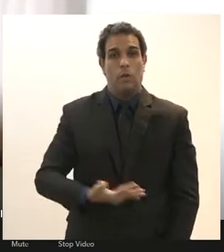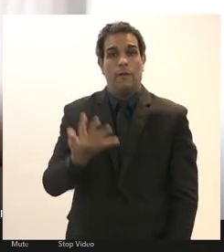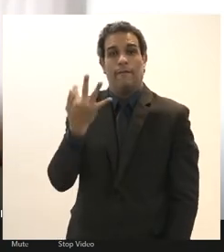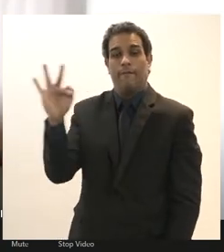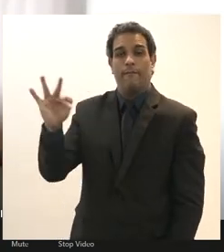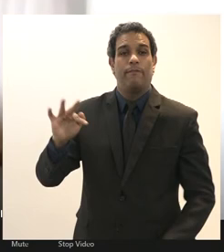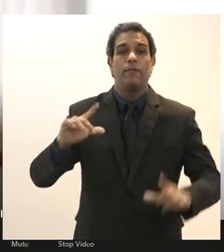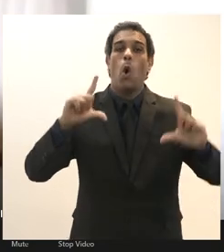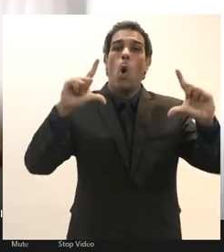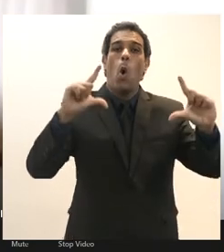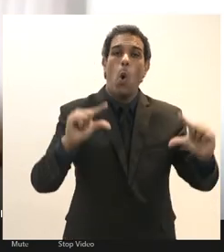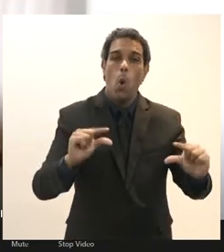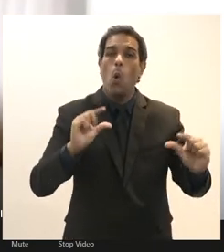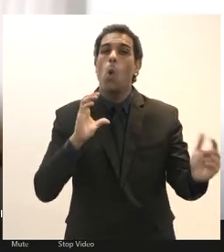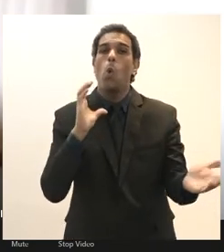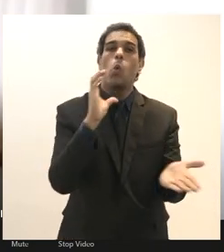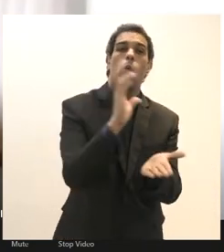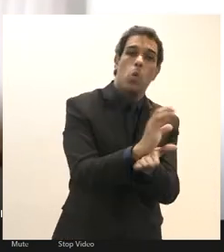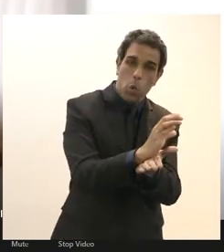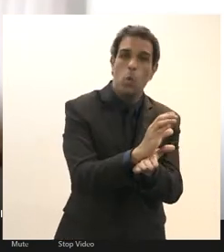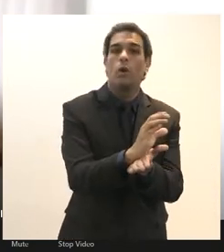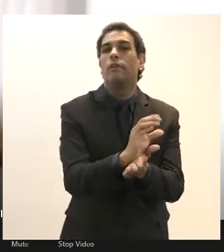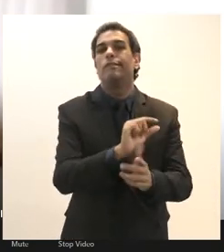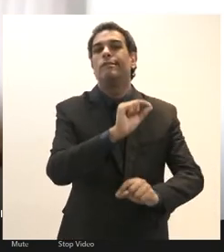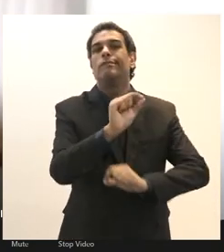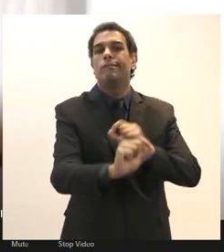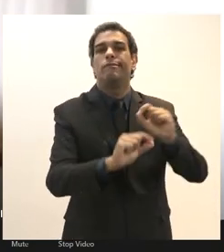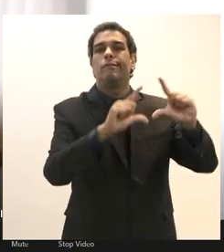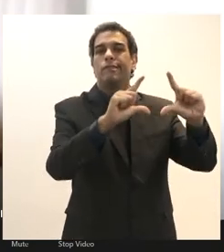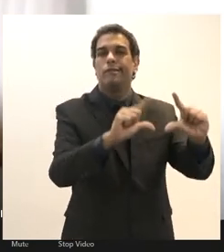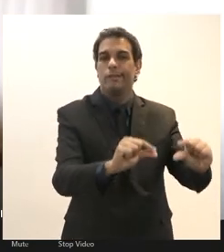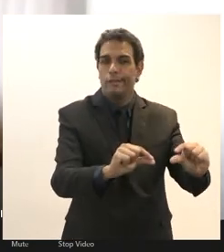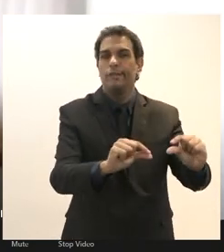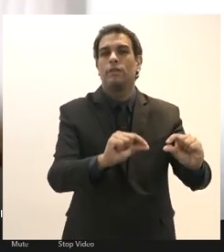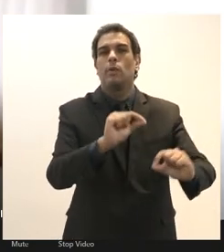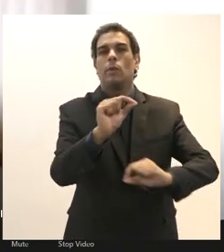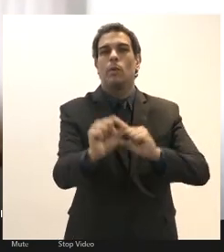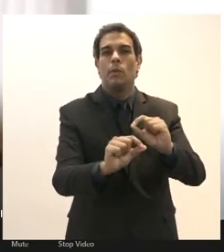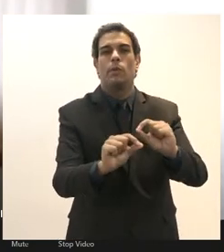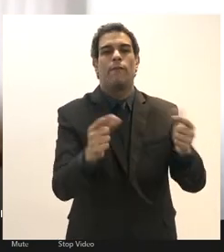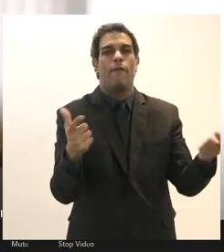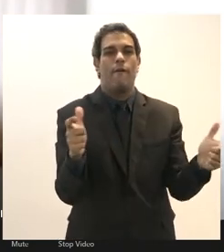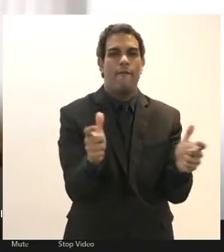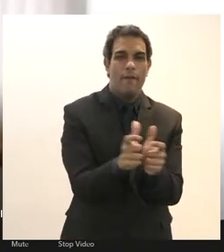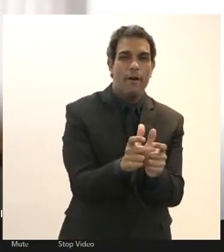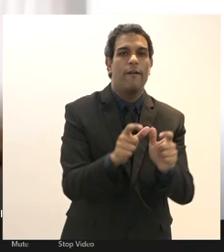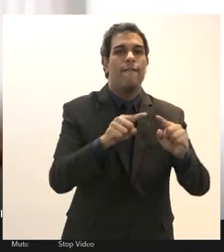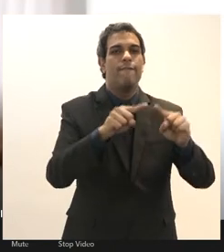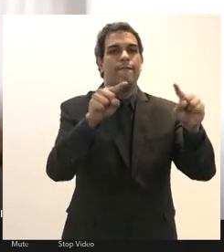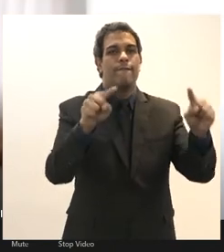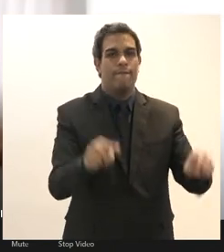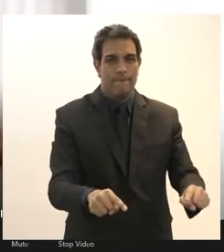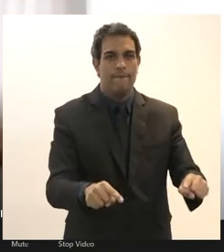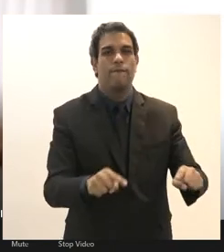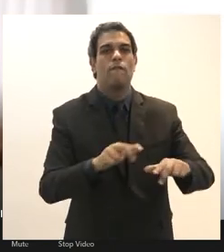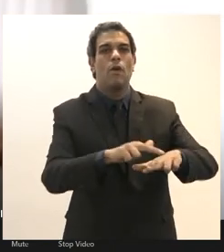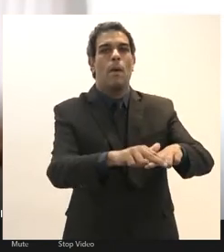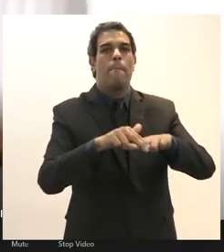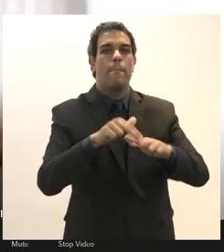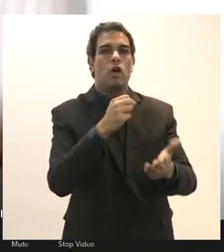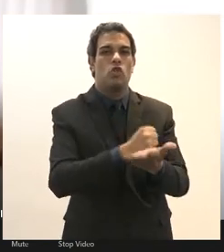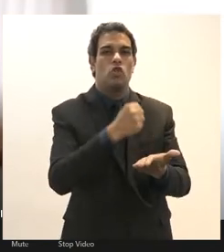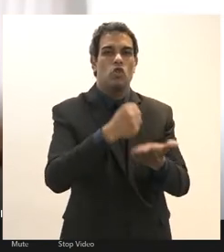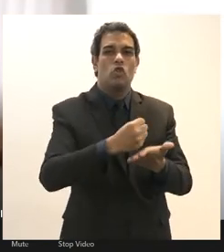drasticamente o número o contingente desses trabalhadores pelos campi pelas